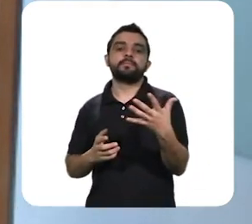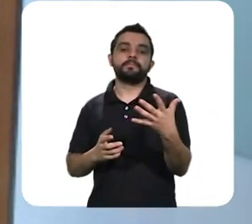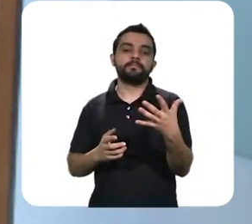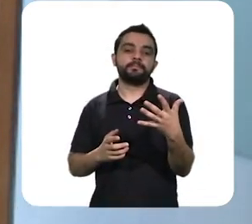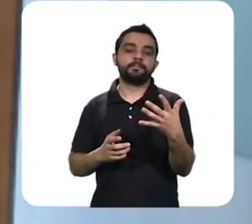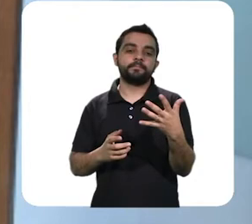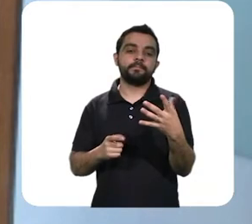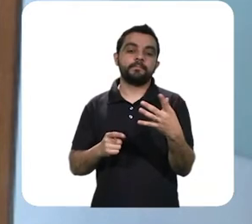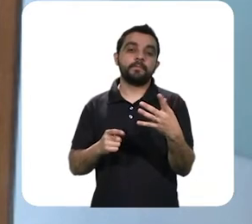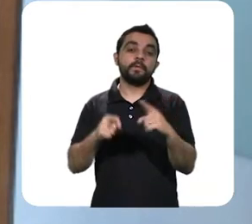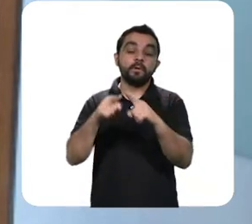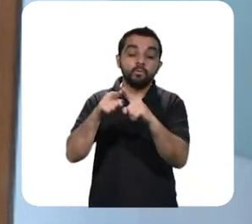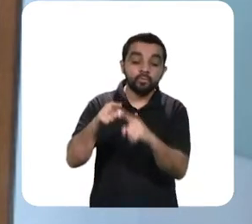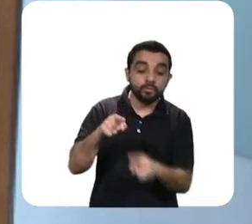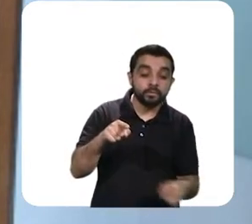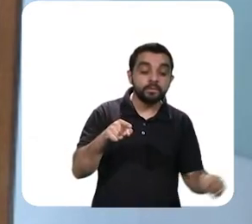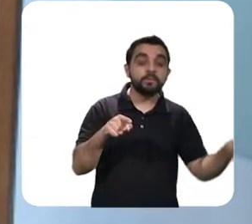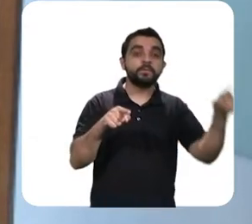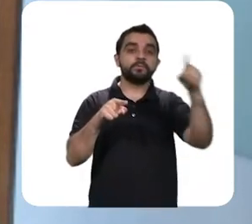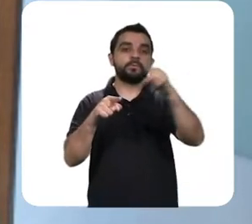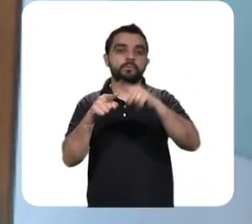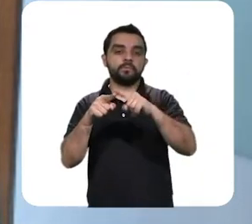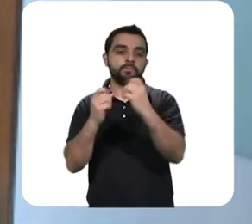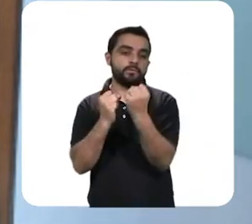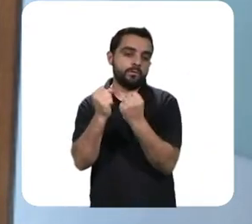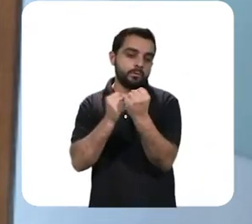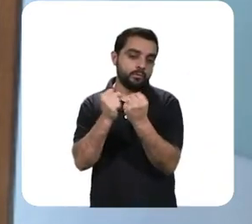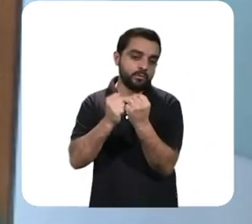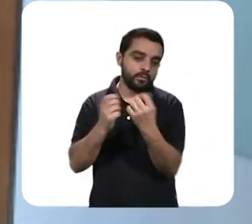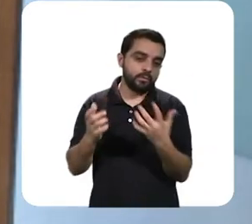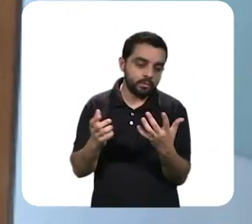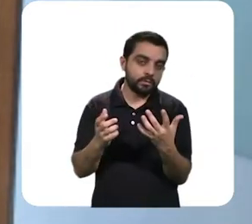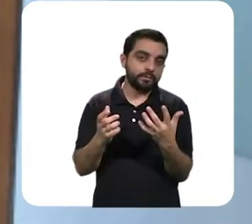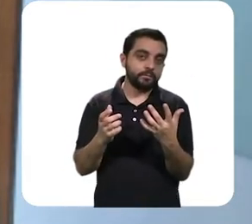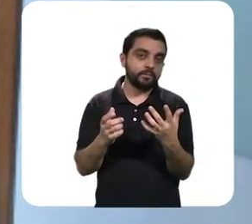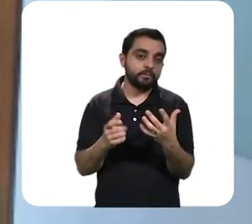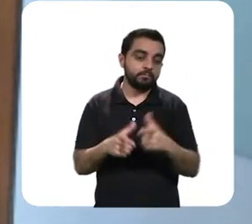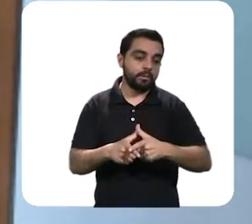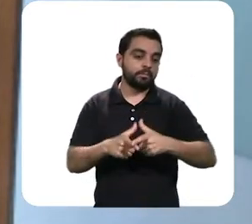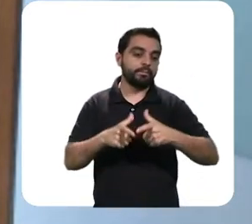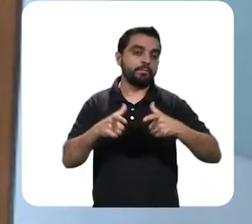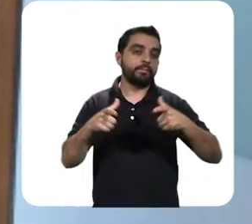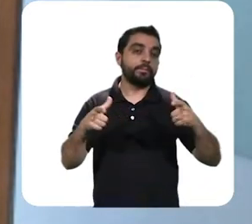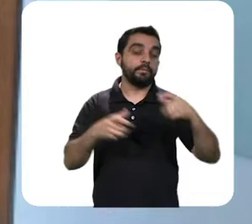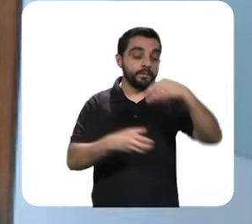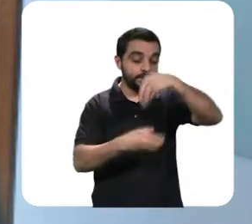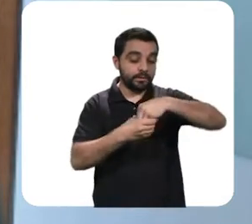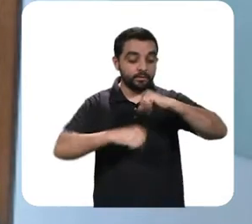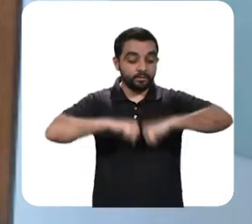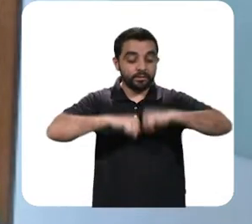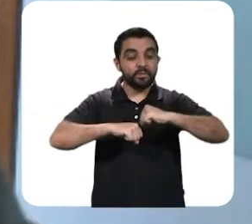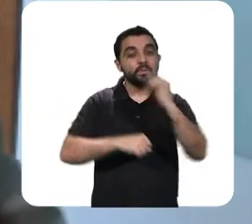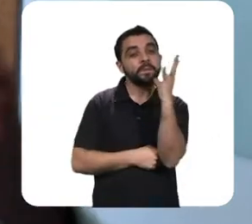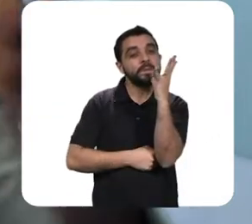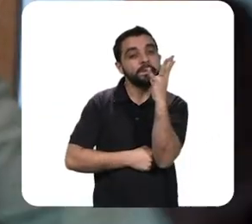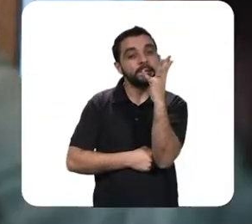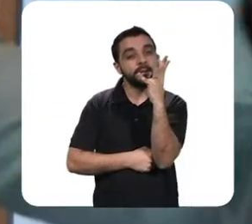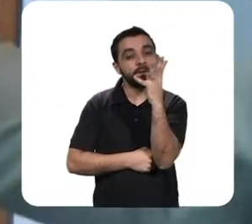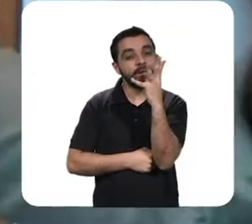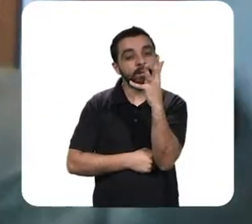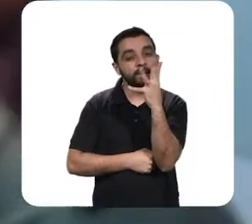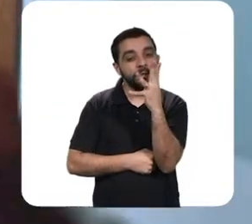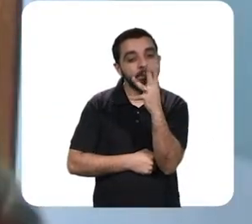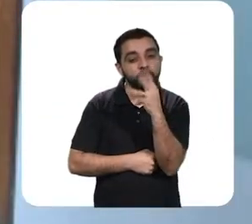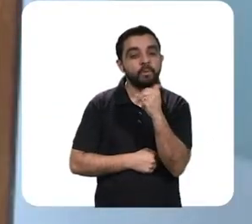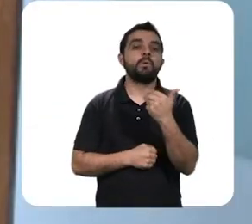o ciclo econômico de aumentar ou reduzir a atividade econômica dentro de uma indústria ele é muito demorado até